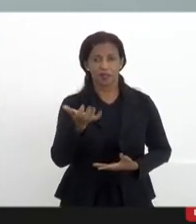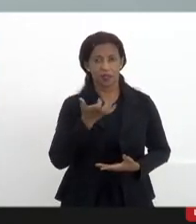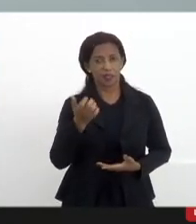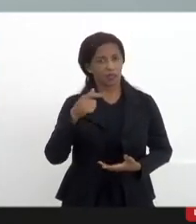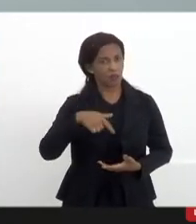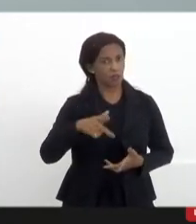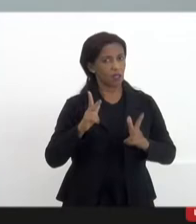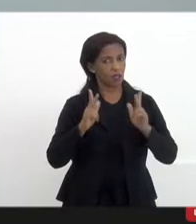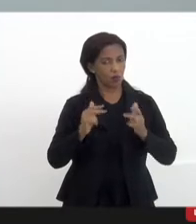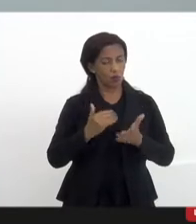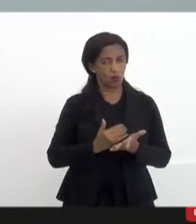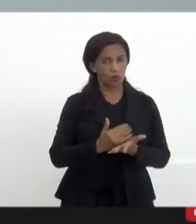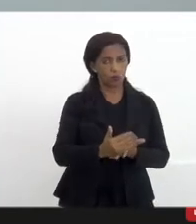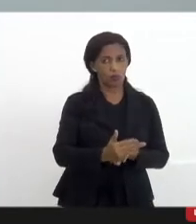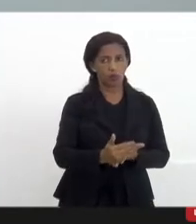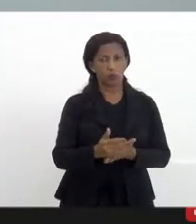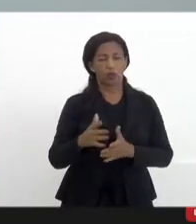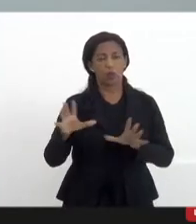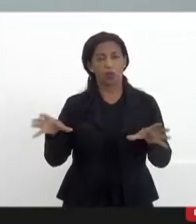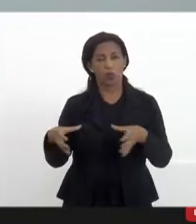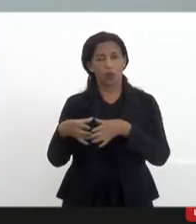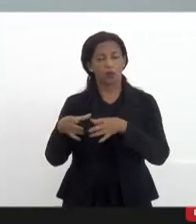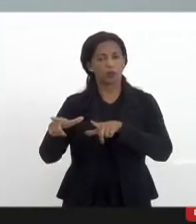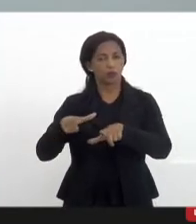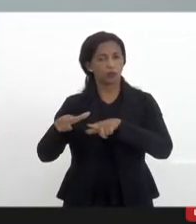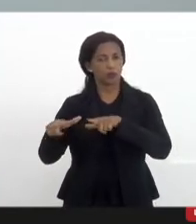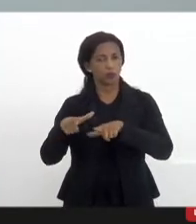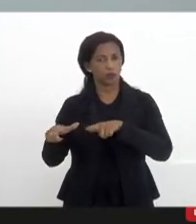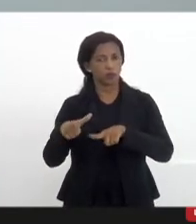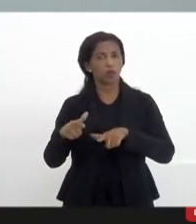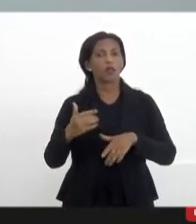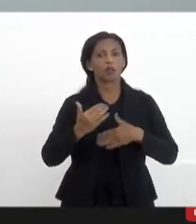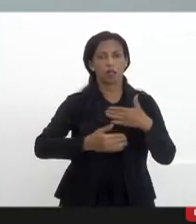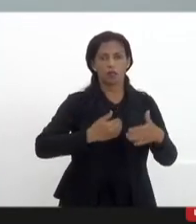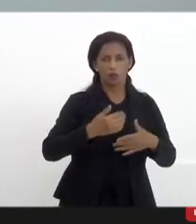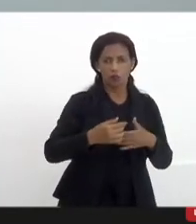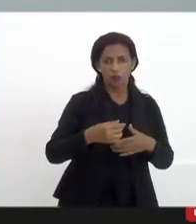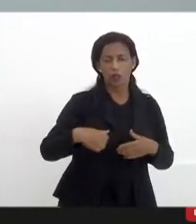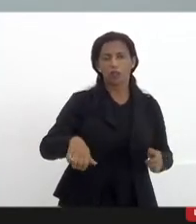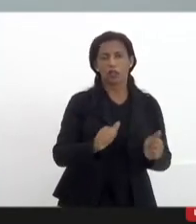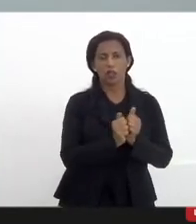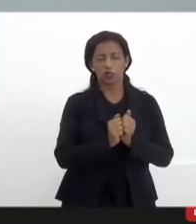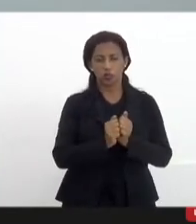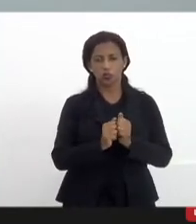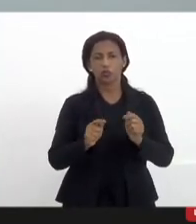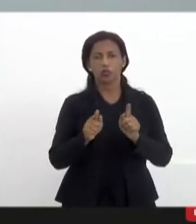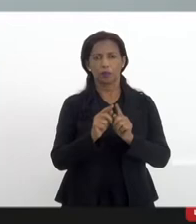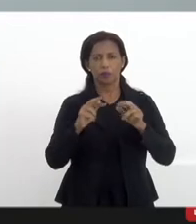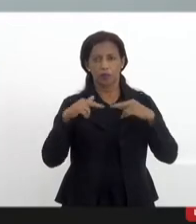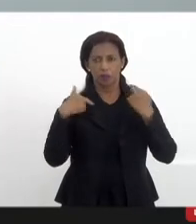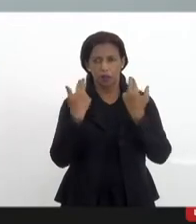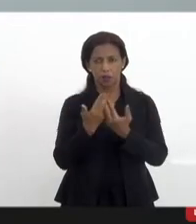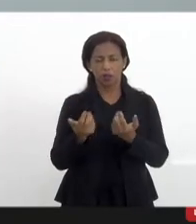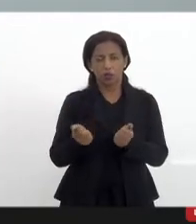como eu disse no início da audiência a comissão de trabalho presidida pela Mônica está envolvida na promoção dessa audiência pública ao lado da comissão de direitos humanos